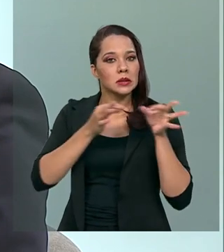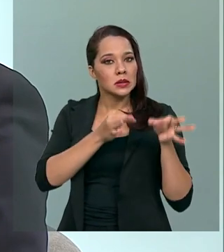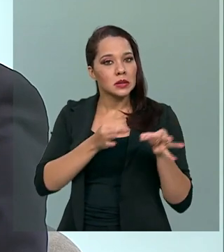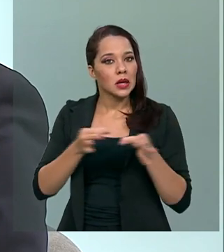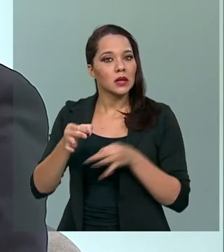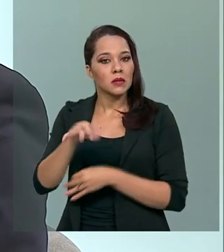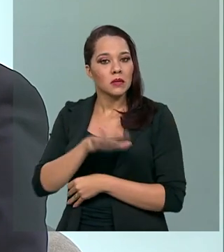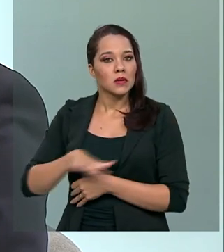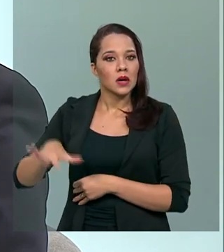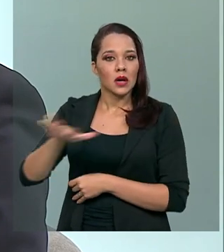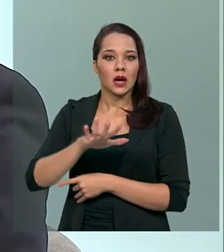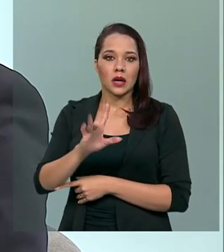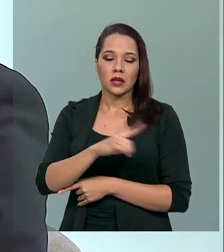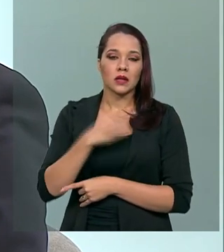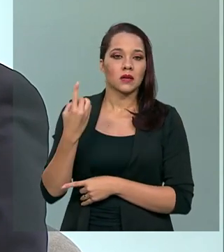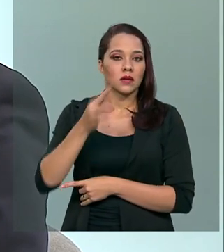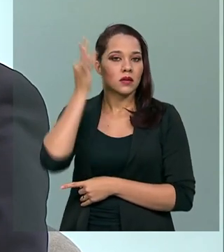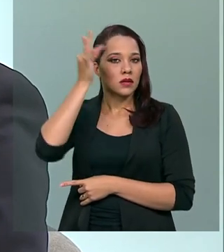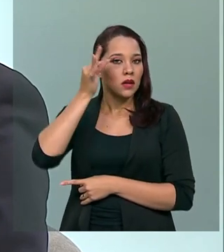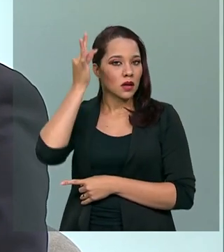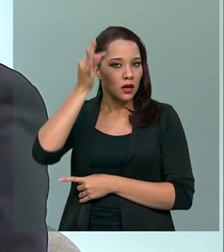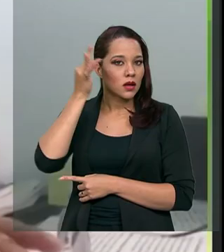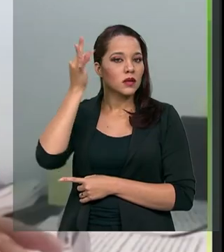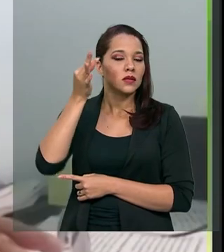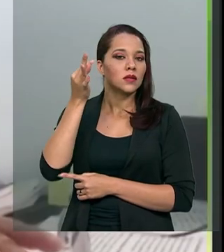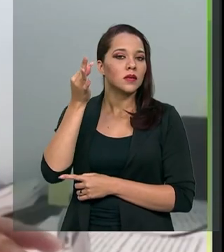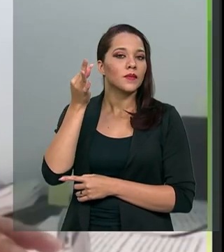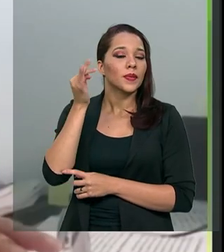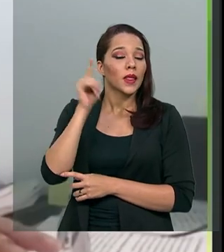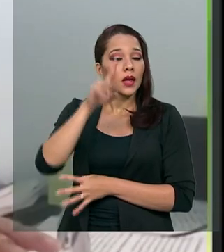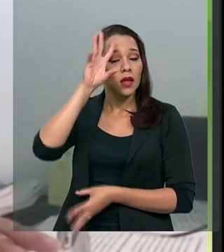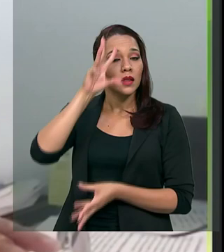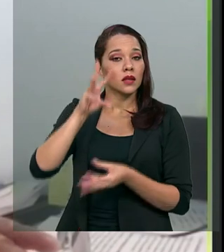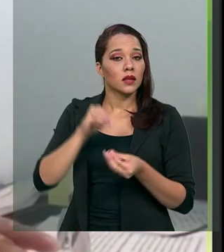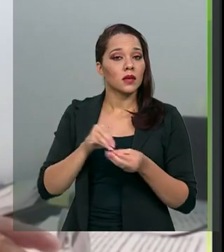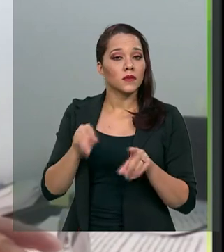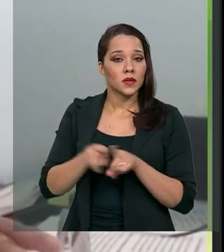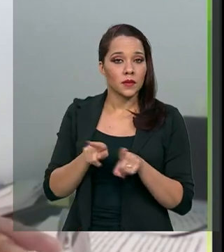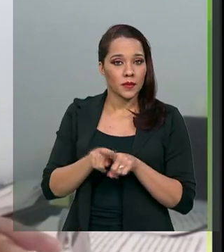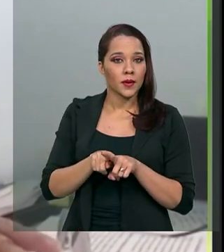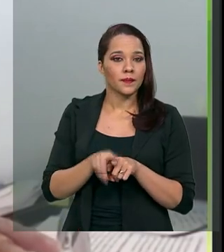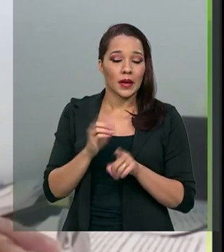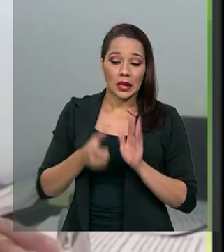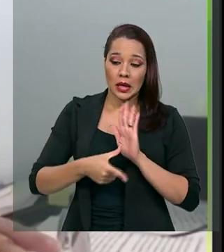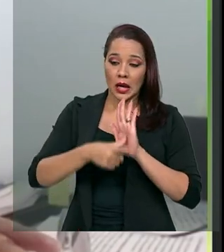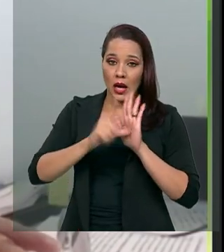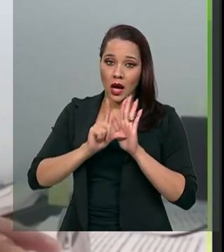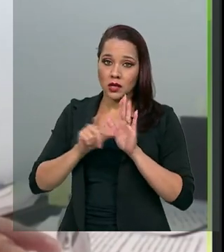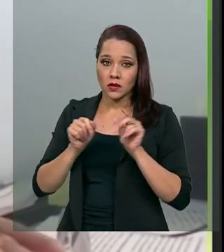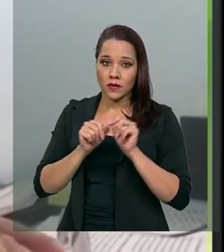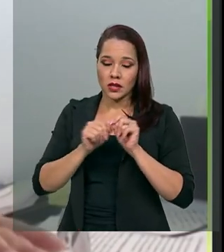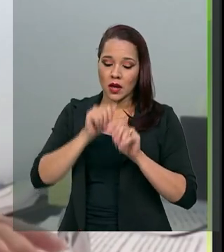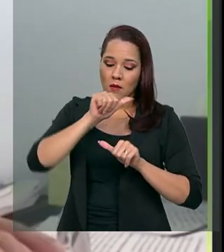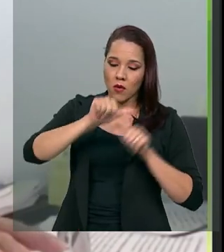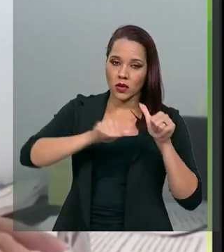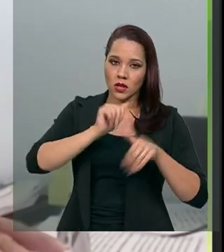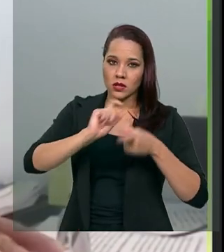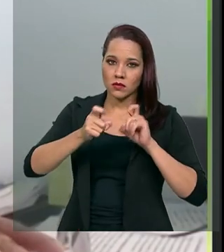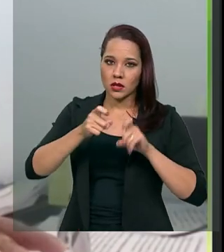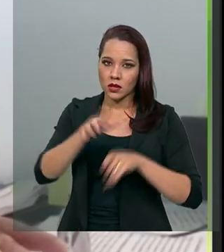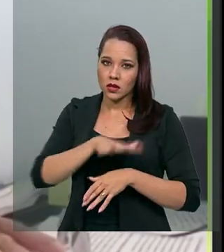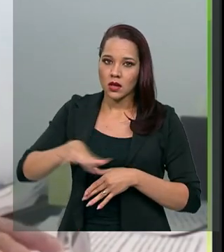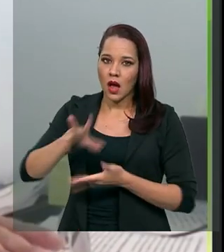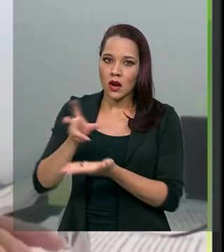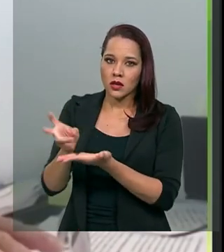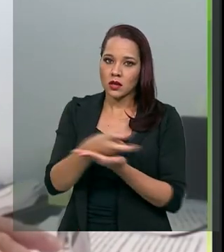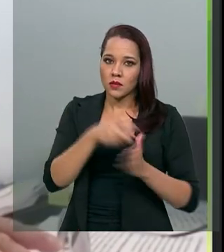mas a nossa tese, enquanto CNT, entendemos que antes da reforma tributária tem que